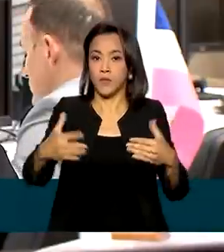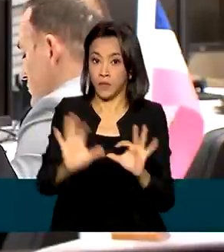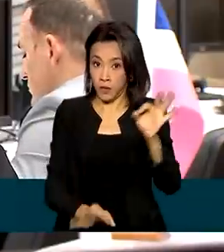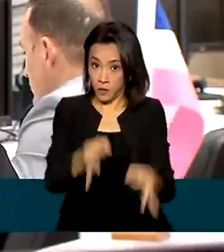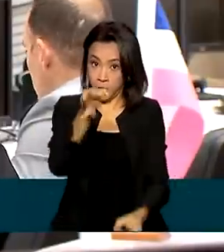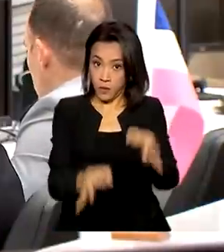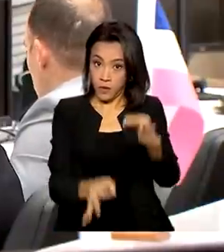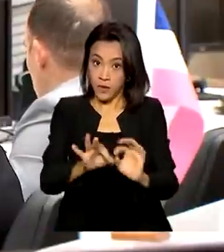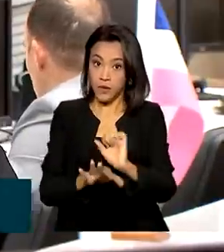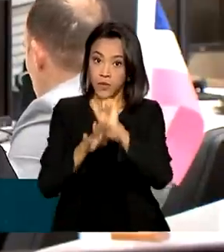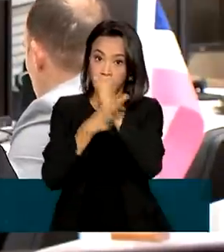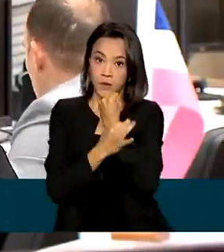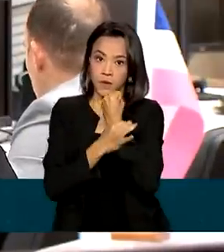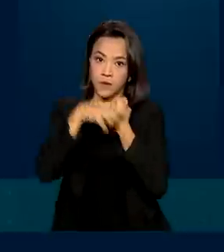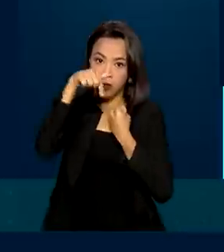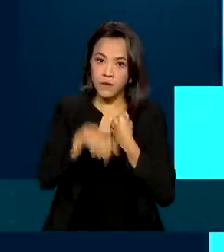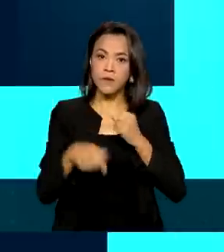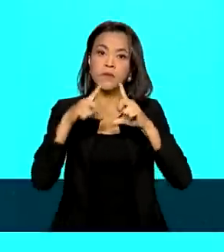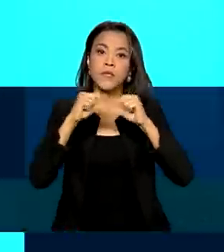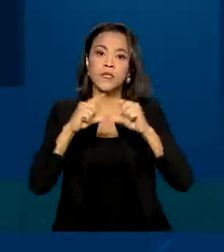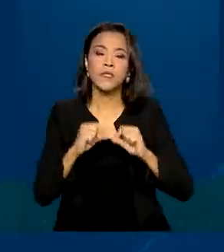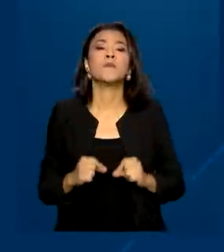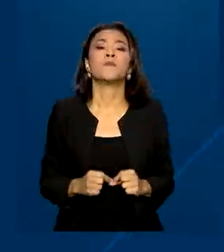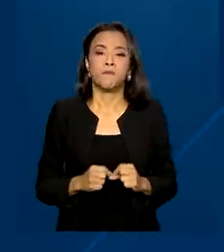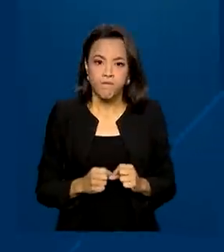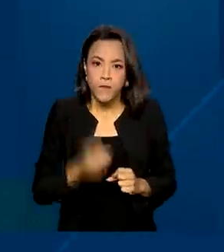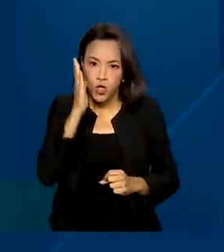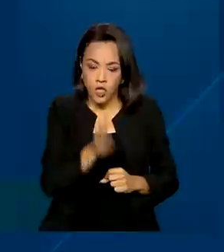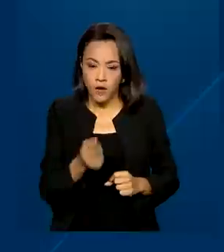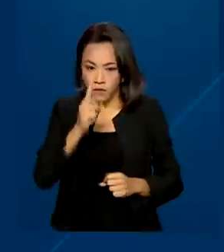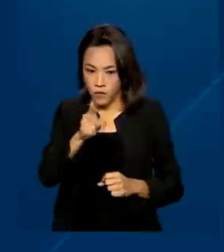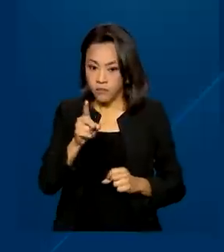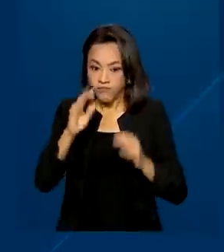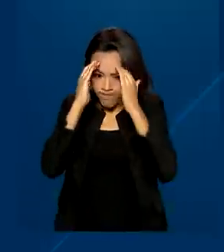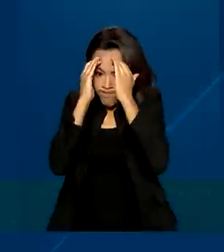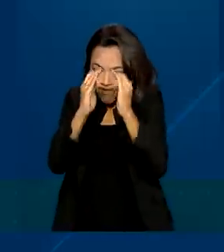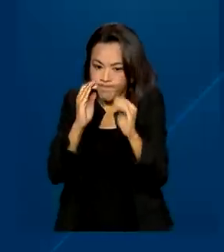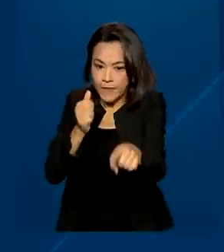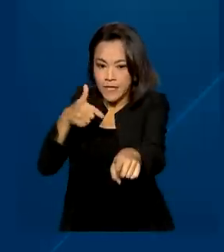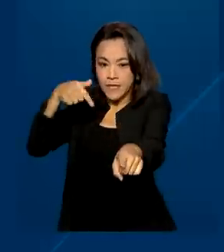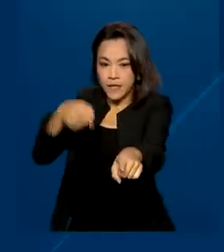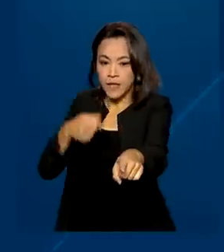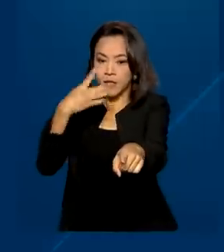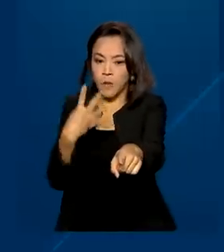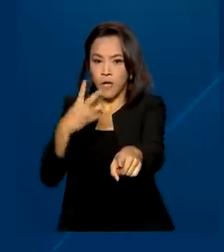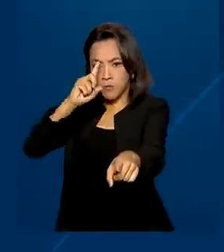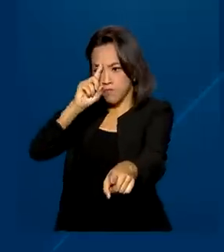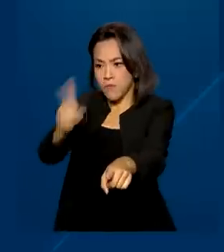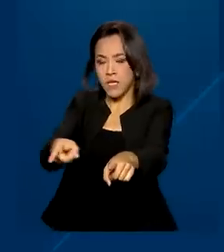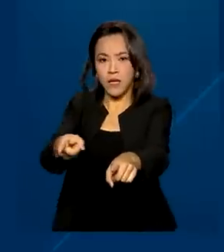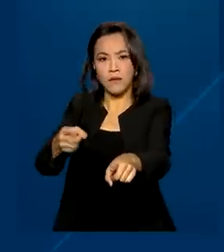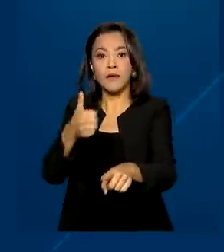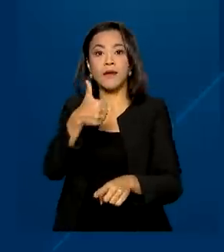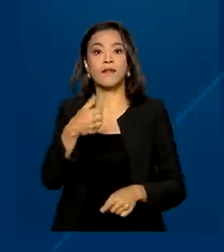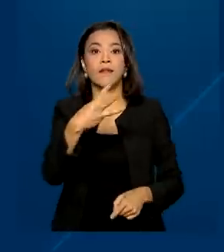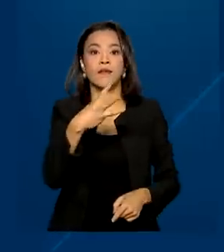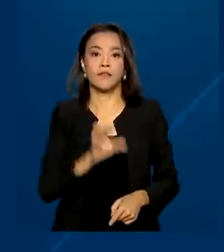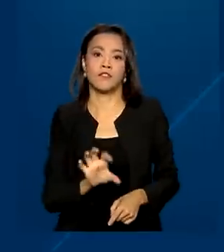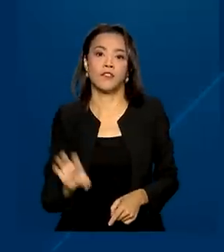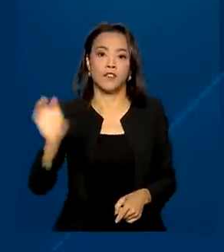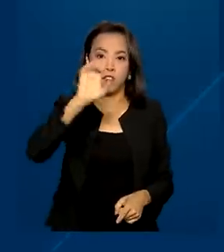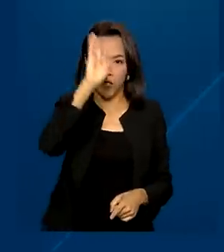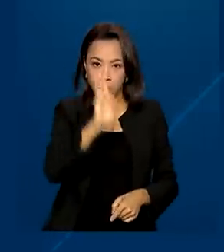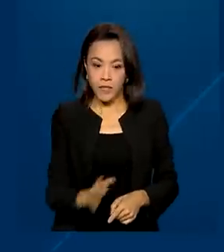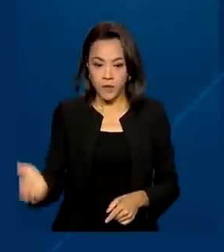Segurança Pública em Brasília. Foram cumpridos 74 mandados em três estados brasileiros